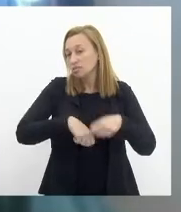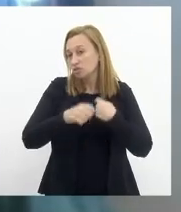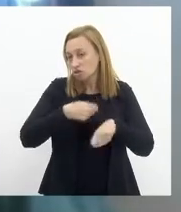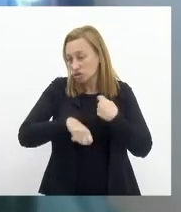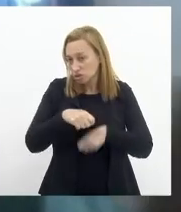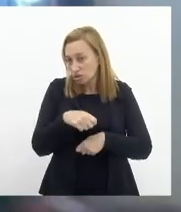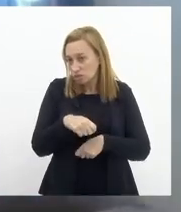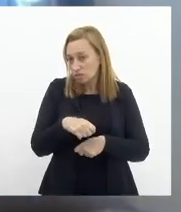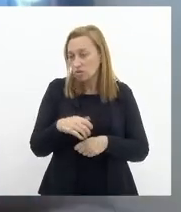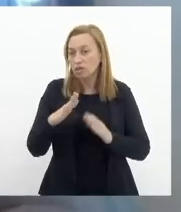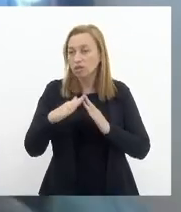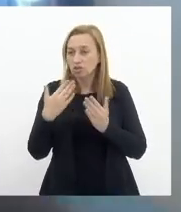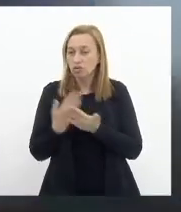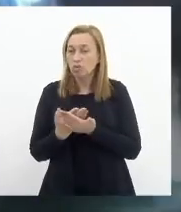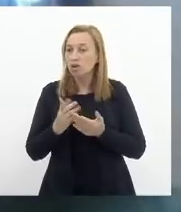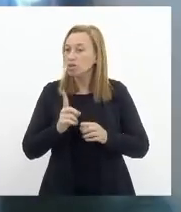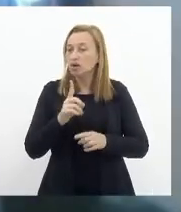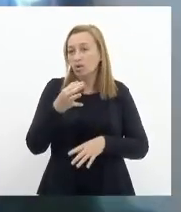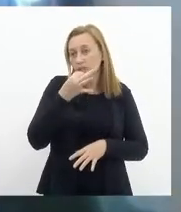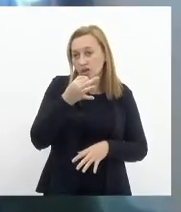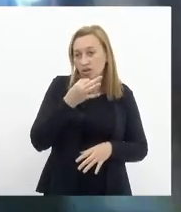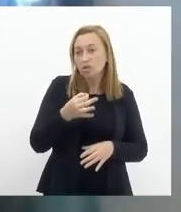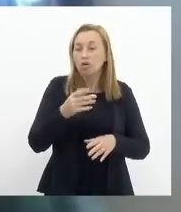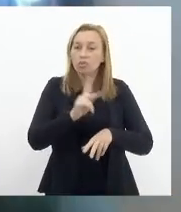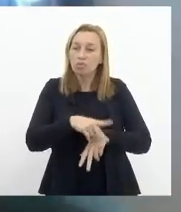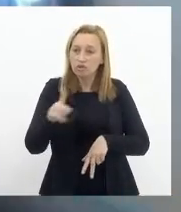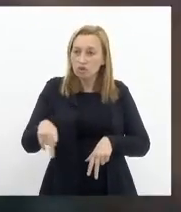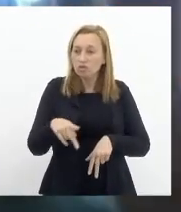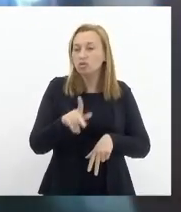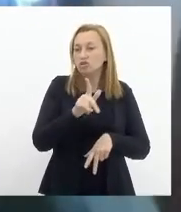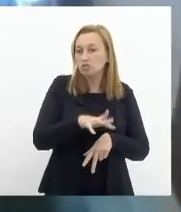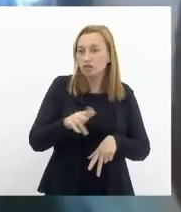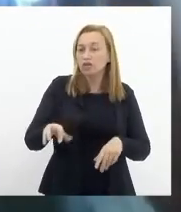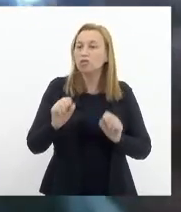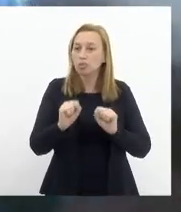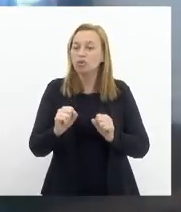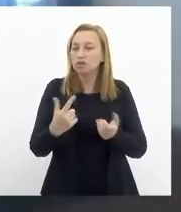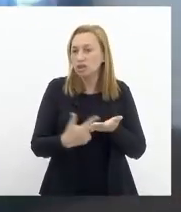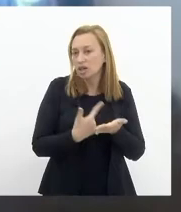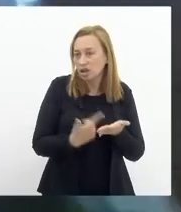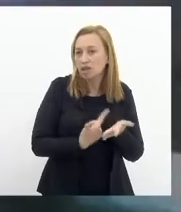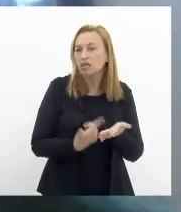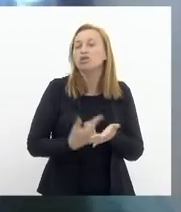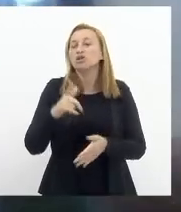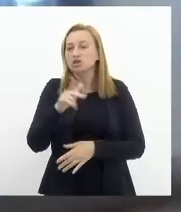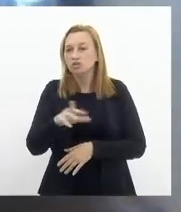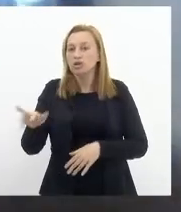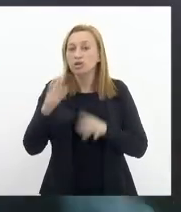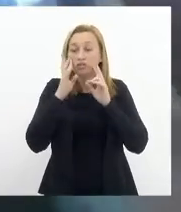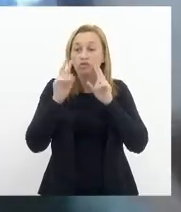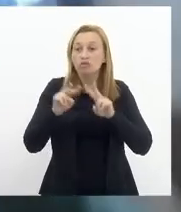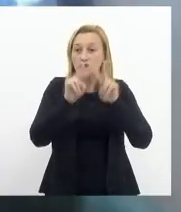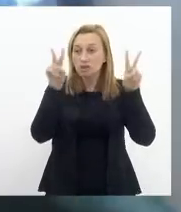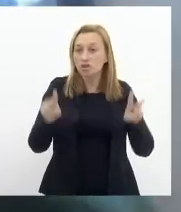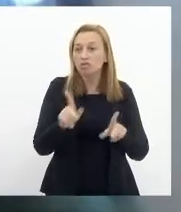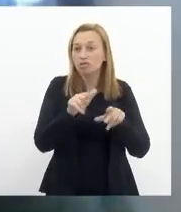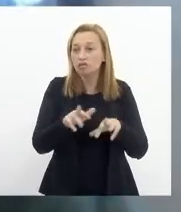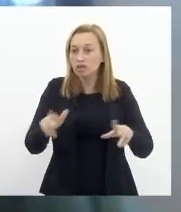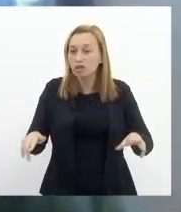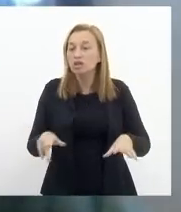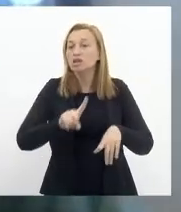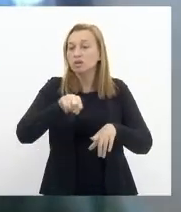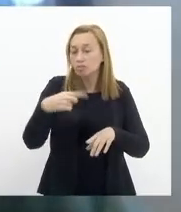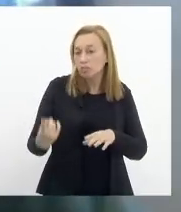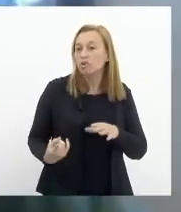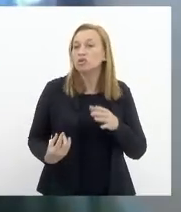opiniões professores diferentes podem usar livros diferentes podem ter uma visão diferente depois os alunos formam a sua própria